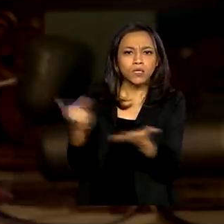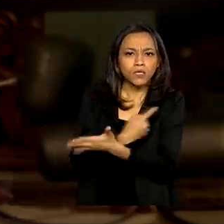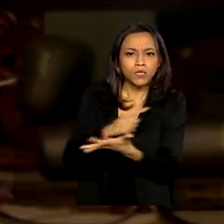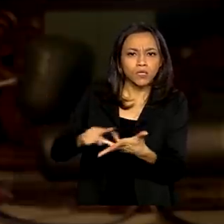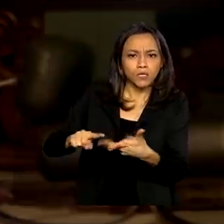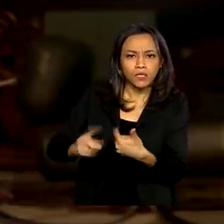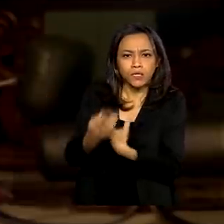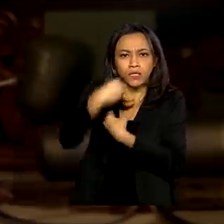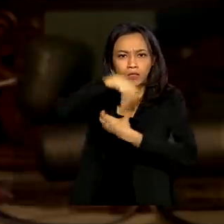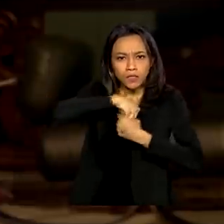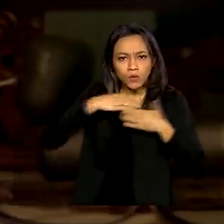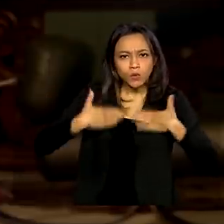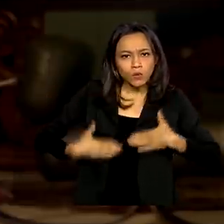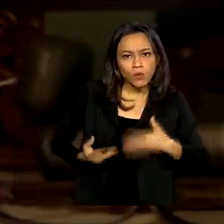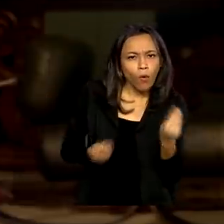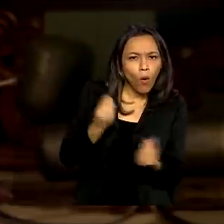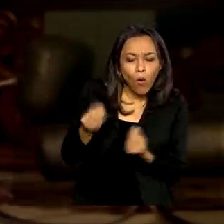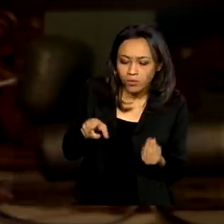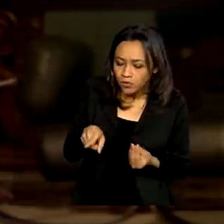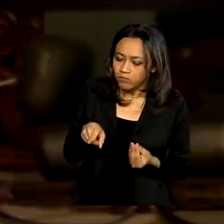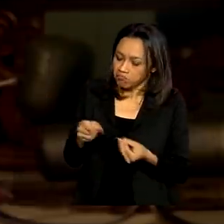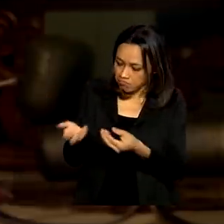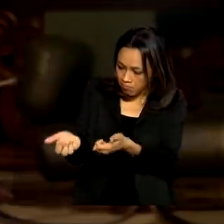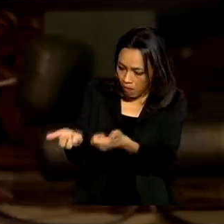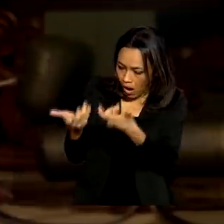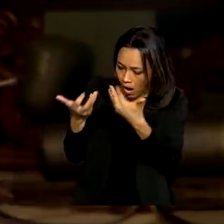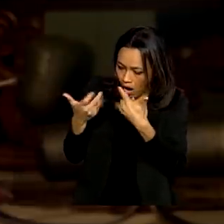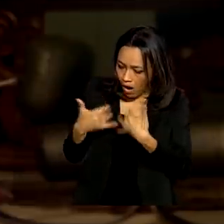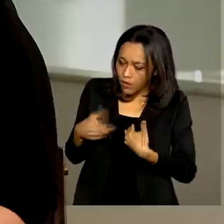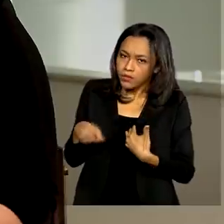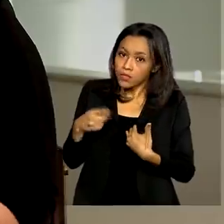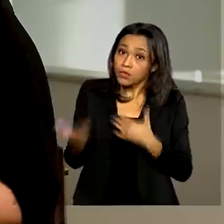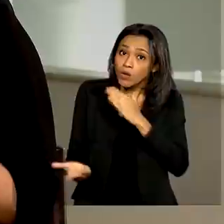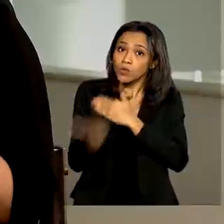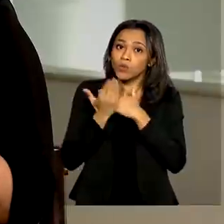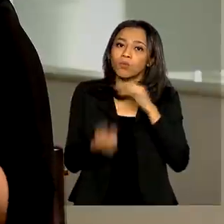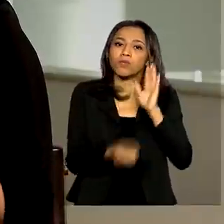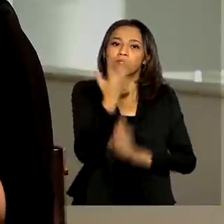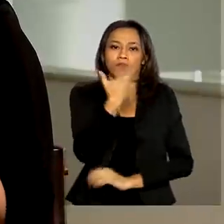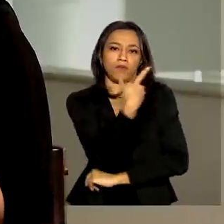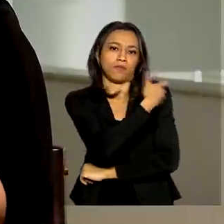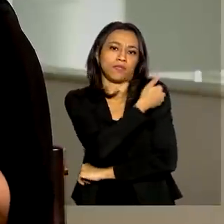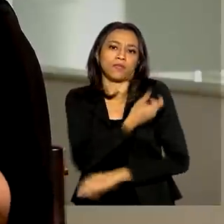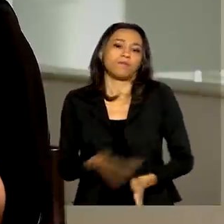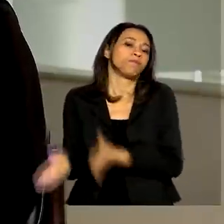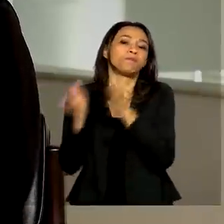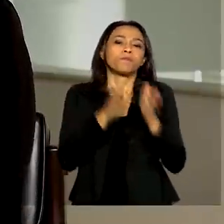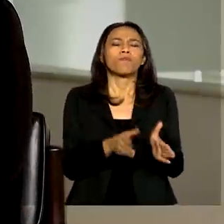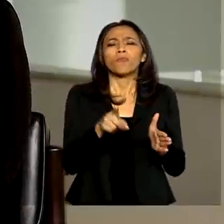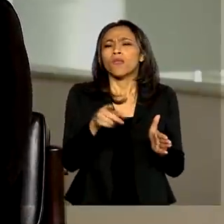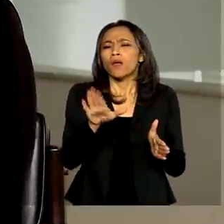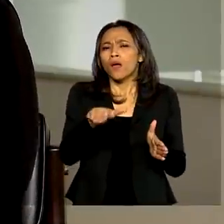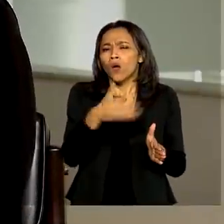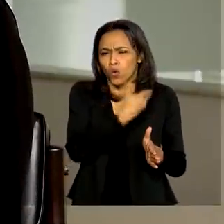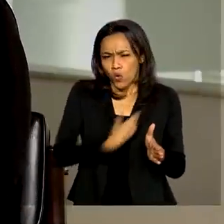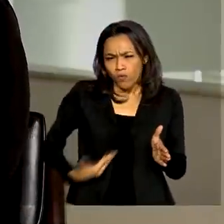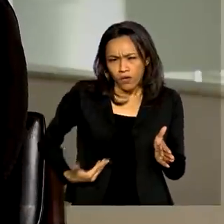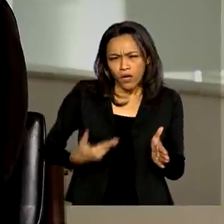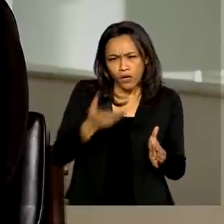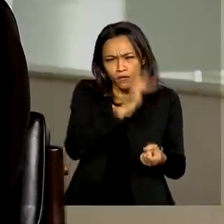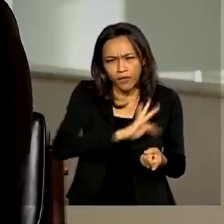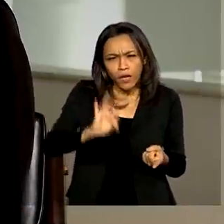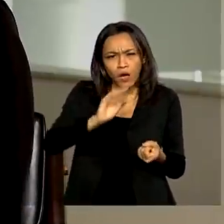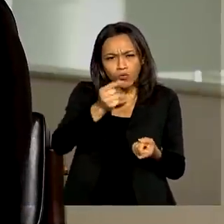Isso nos dá aos cientistas e aos médicos a possibilidade do desenvolvimento de vacinas. Ministro, nós vemos que governo federal investiu na questão sanitária,